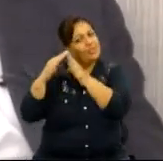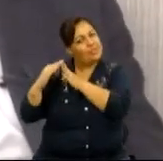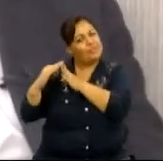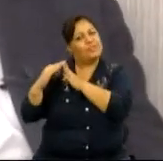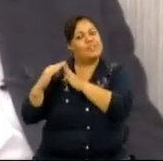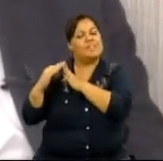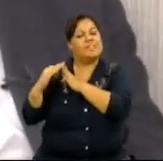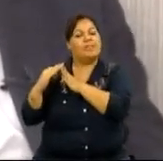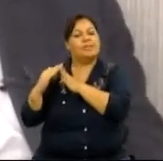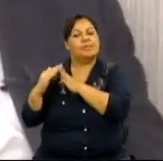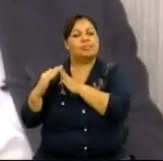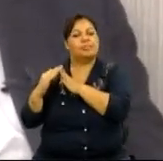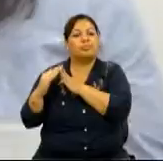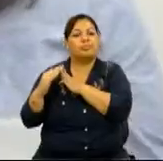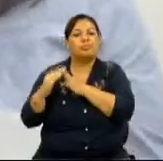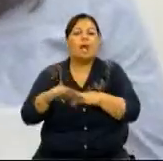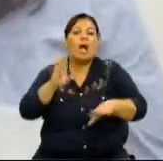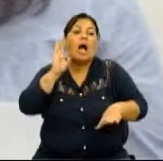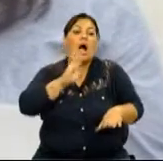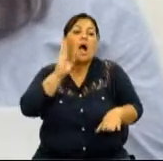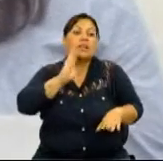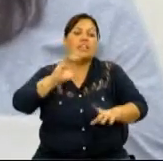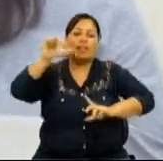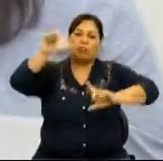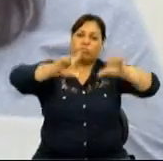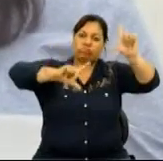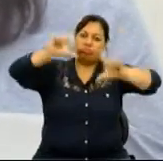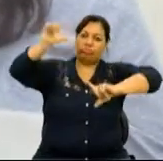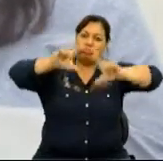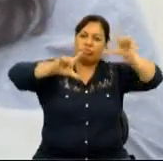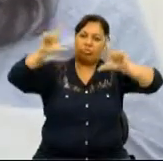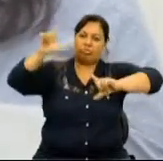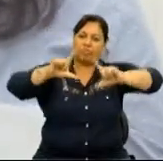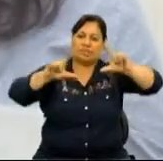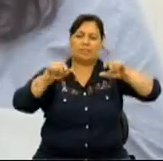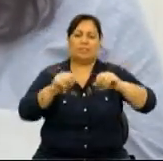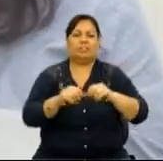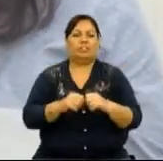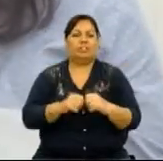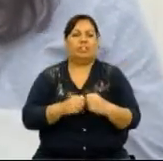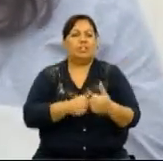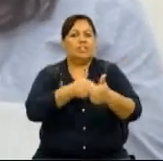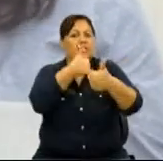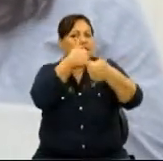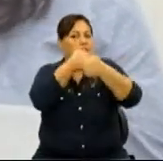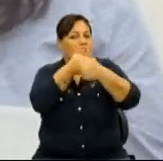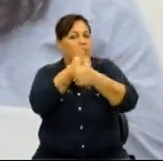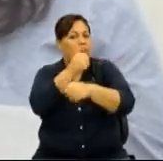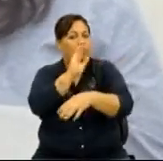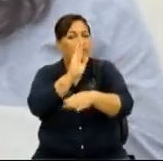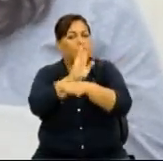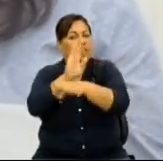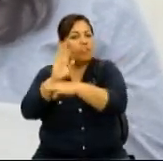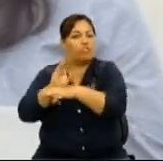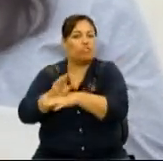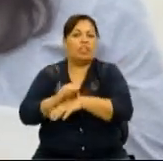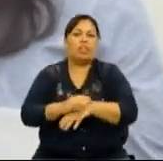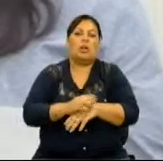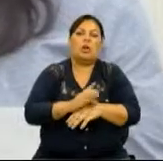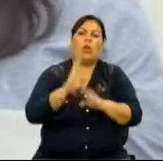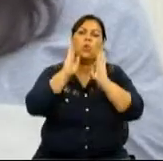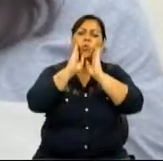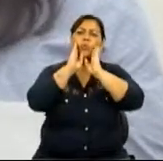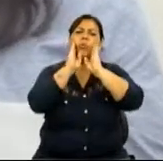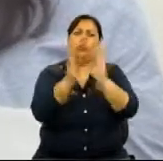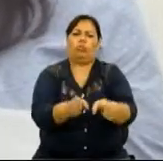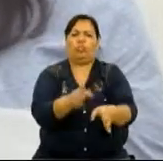conversar com os vizinhos. Tá certo. Bom, isso é o legal das TVs comunitárias, porque a gente é